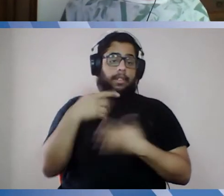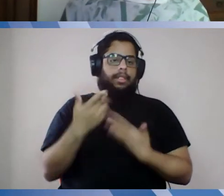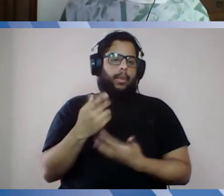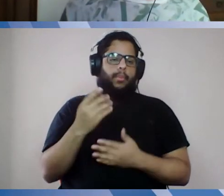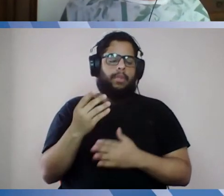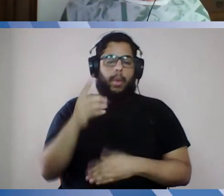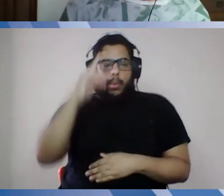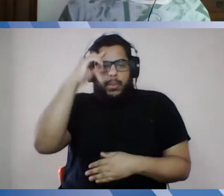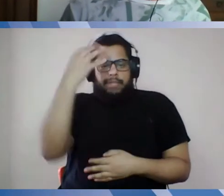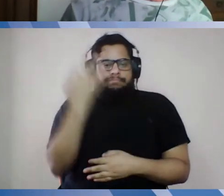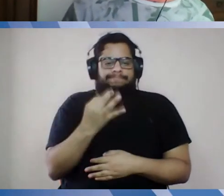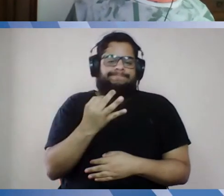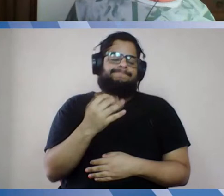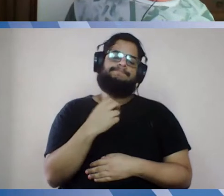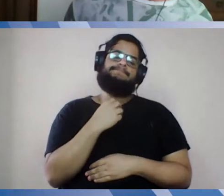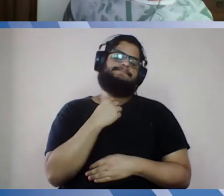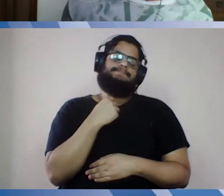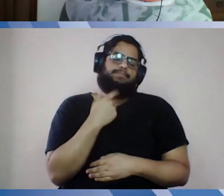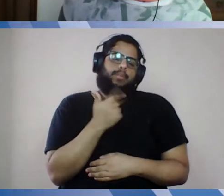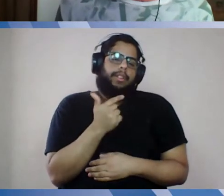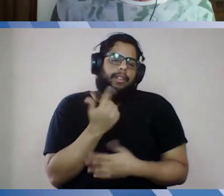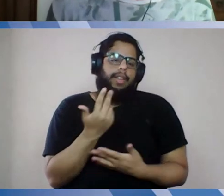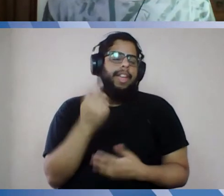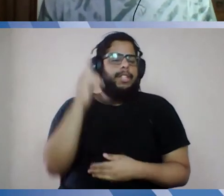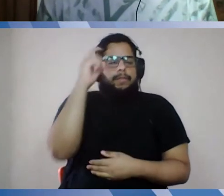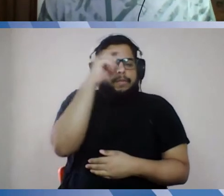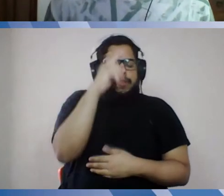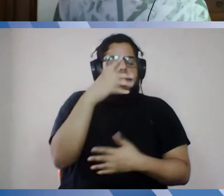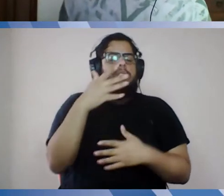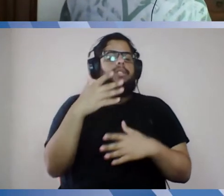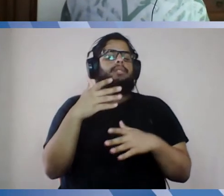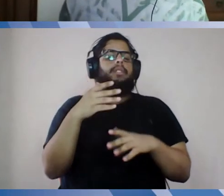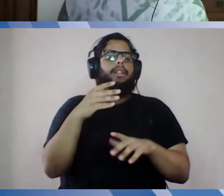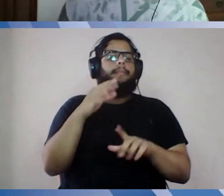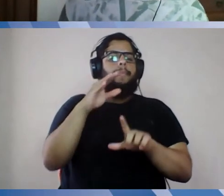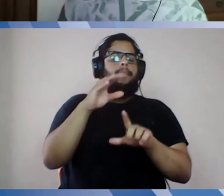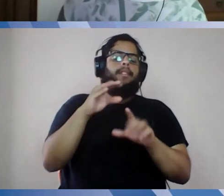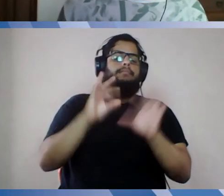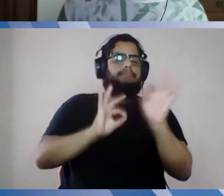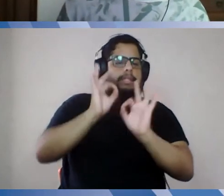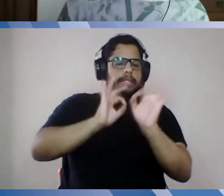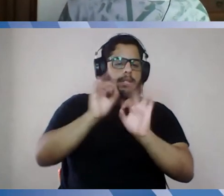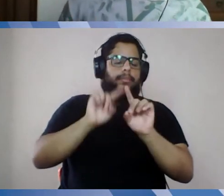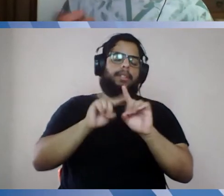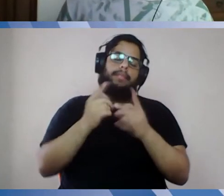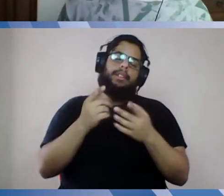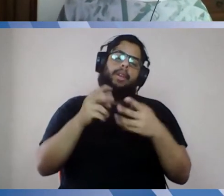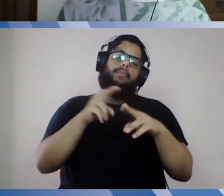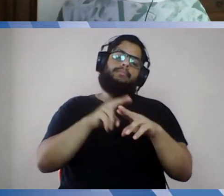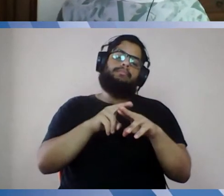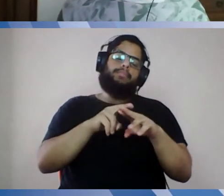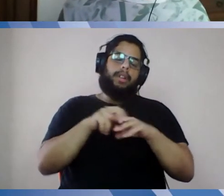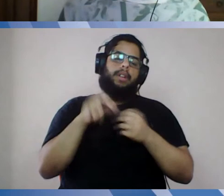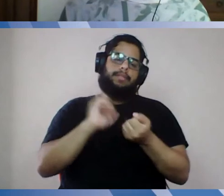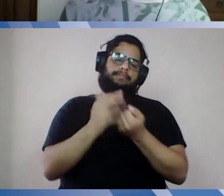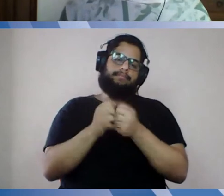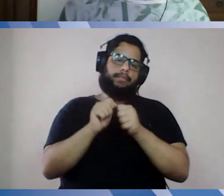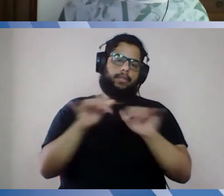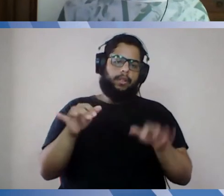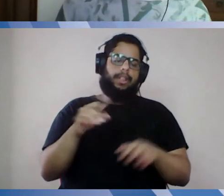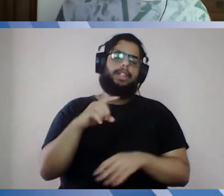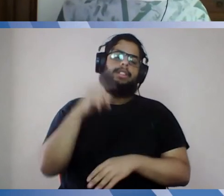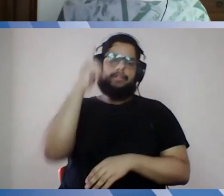uma data, é impossível, eu sei que é difícil fazer o planejamento, mas é uma imposição da contingência epidemiológica, até para nós é difícil esse